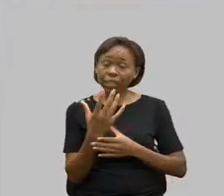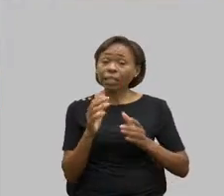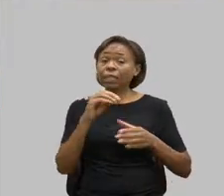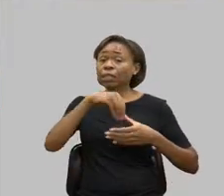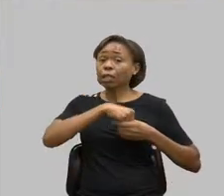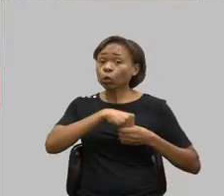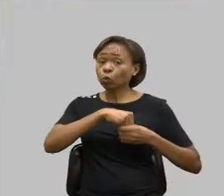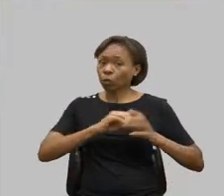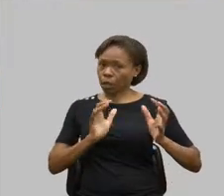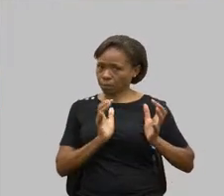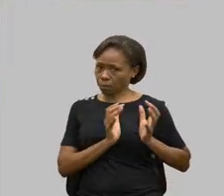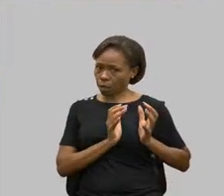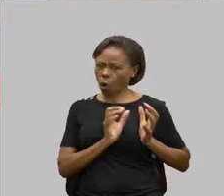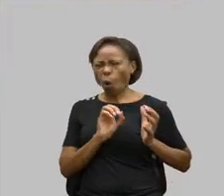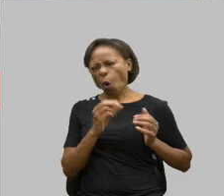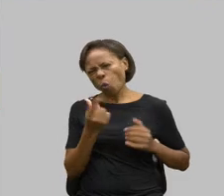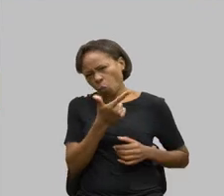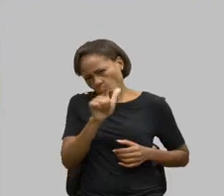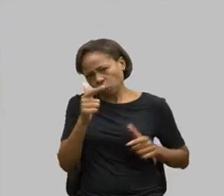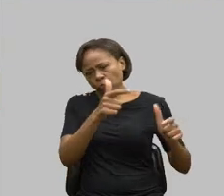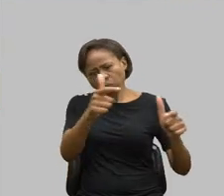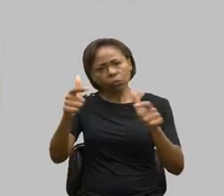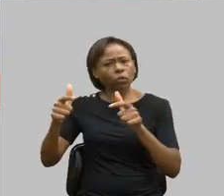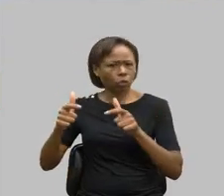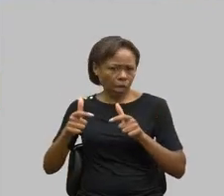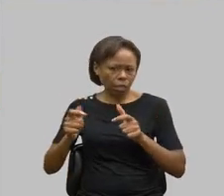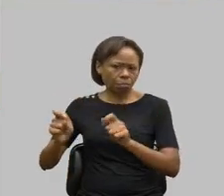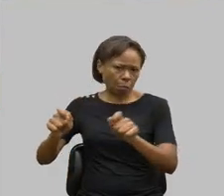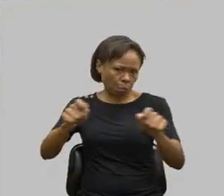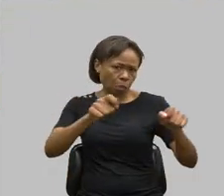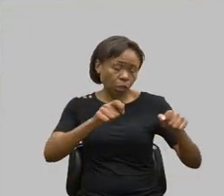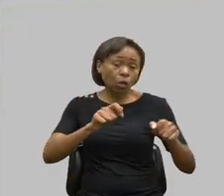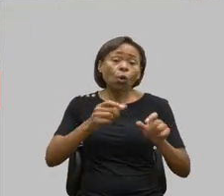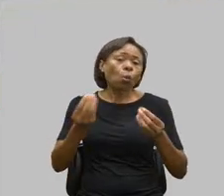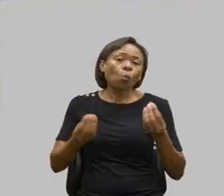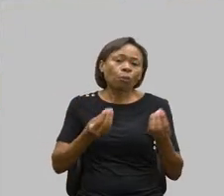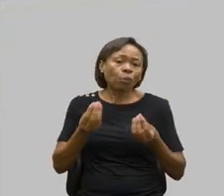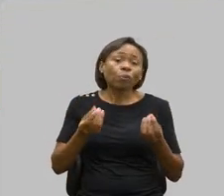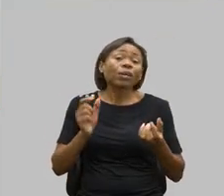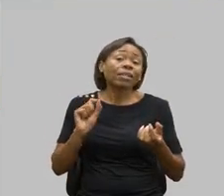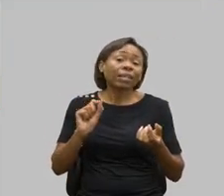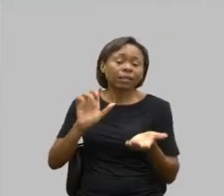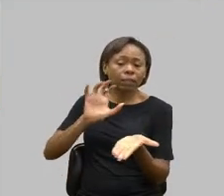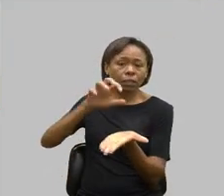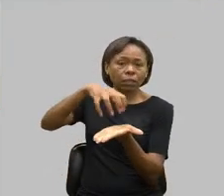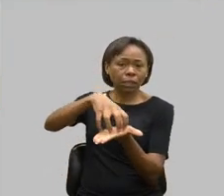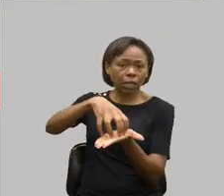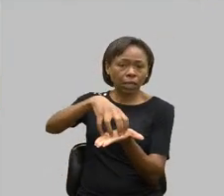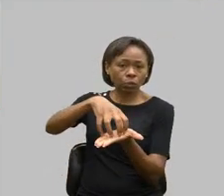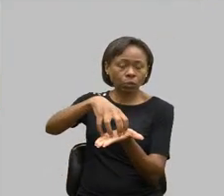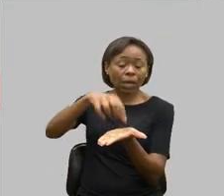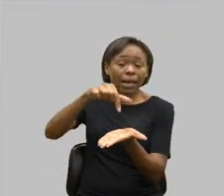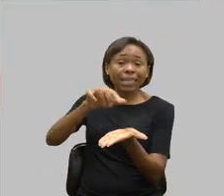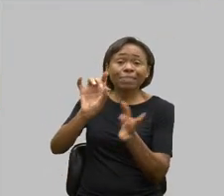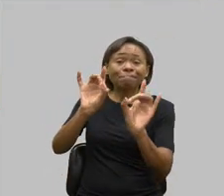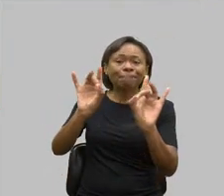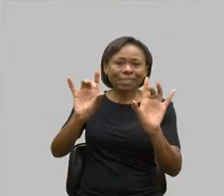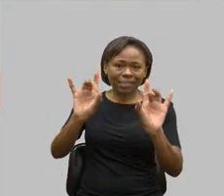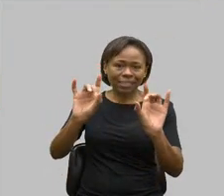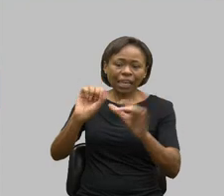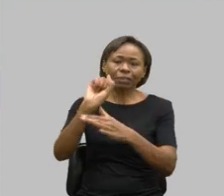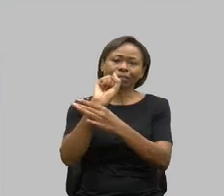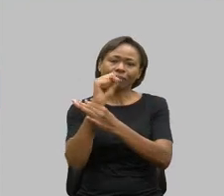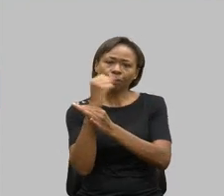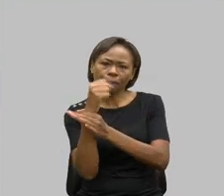ou outros locais habilitados como centros especializados em reabilitação. Também será